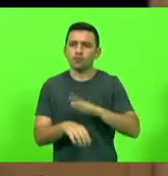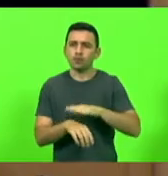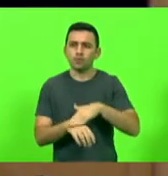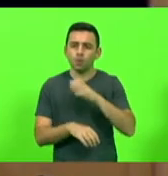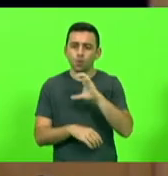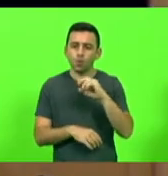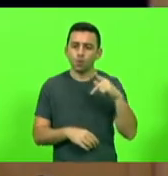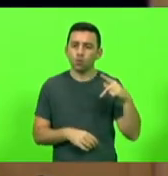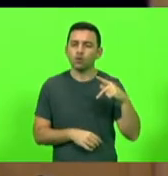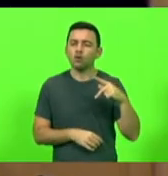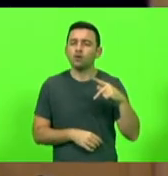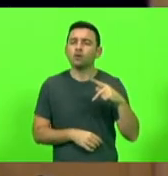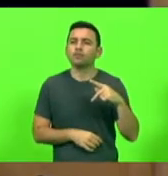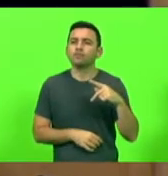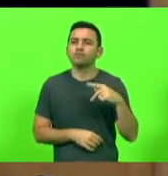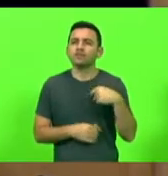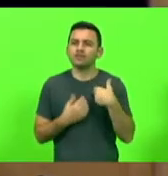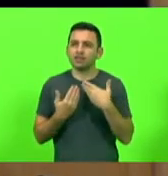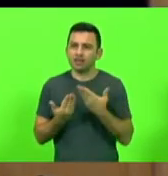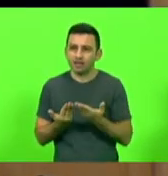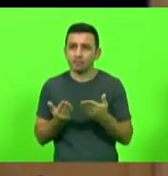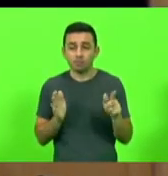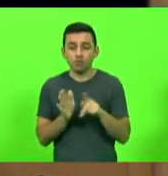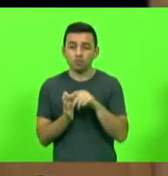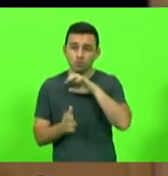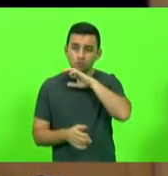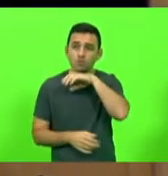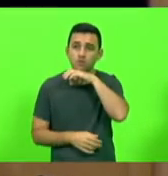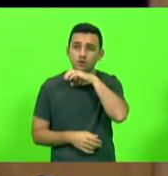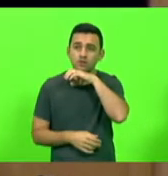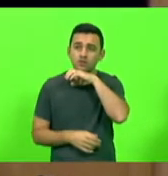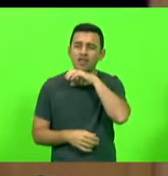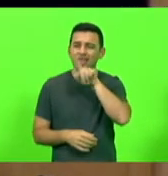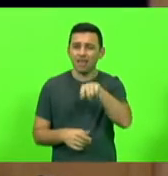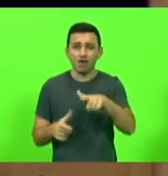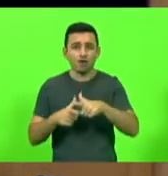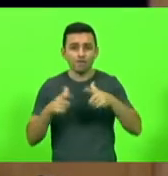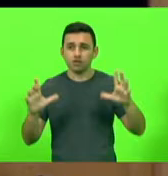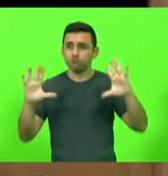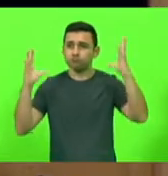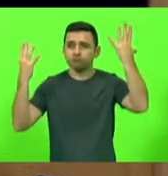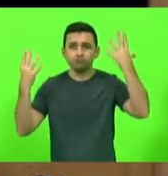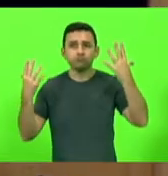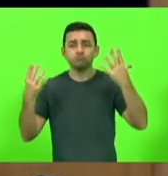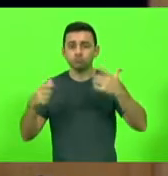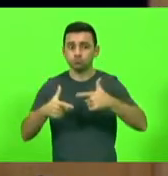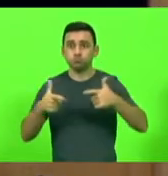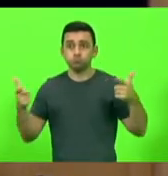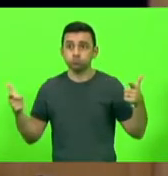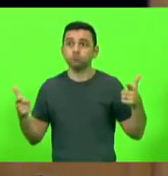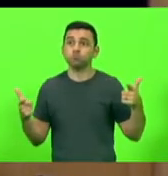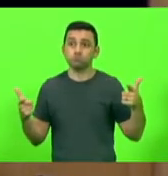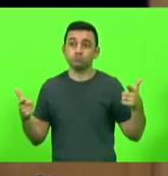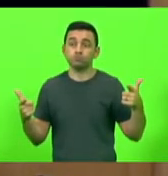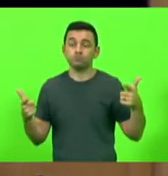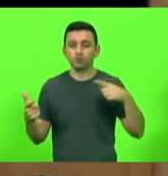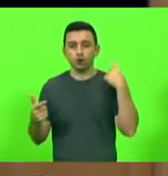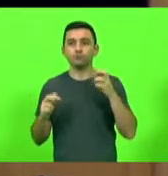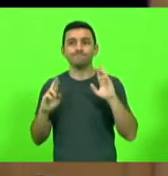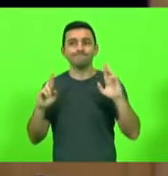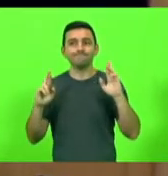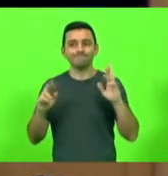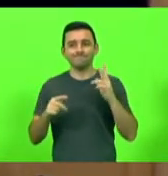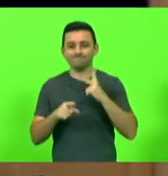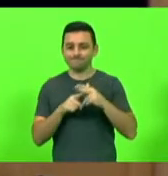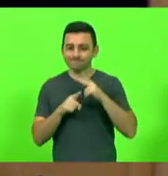a Cooperativa de Produção e Consumo Concórdia. É um grande evento e nós desejamos sucesso